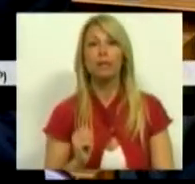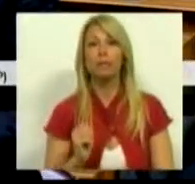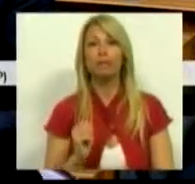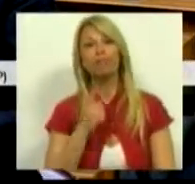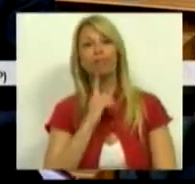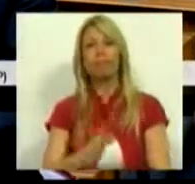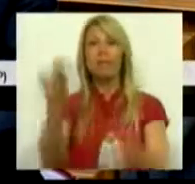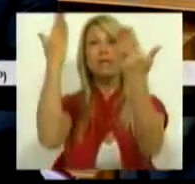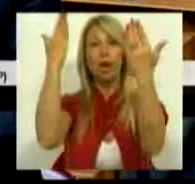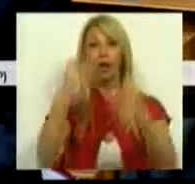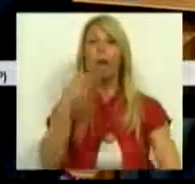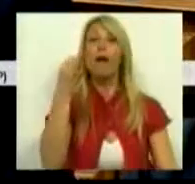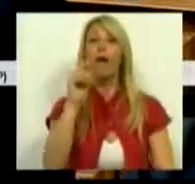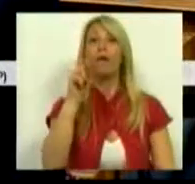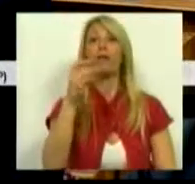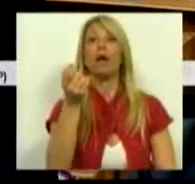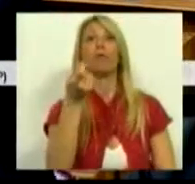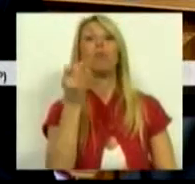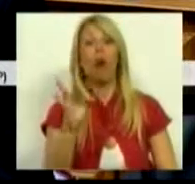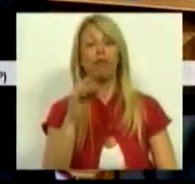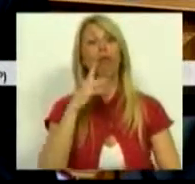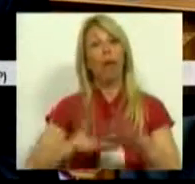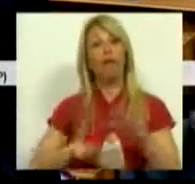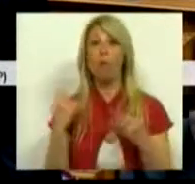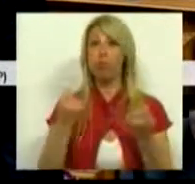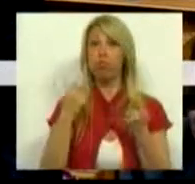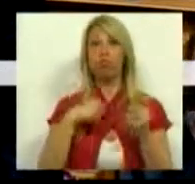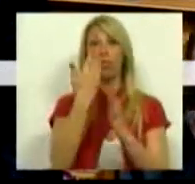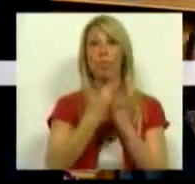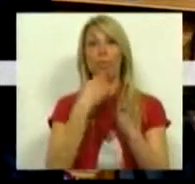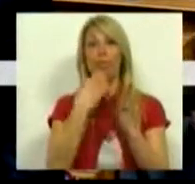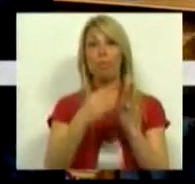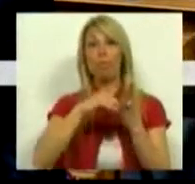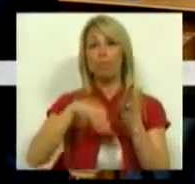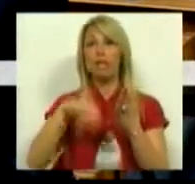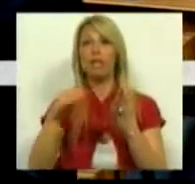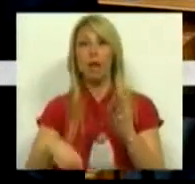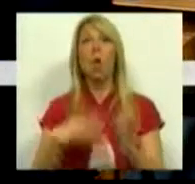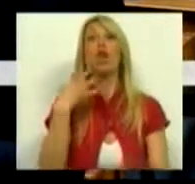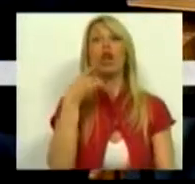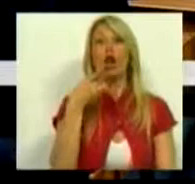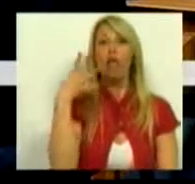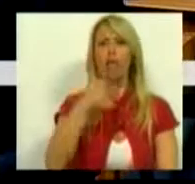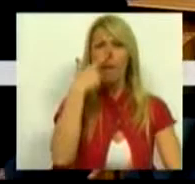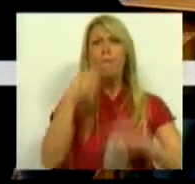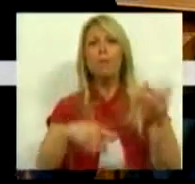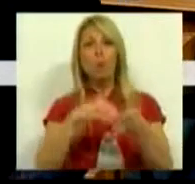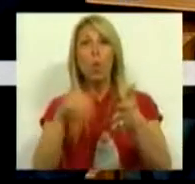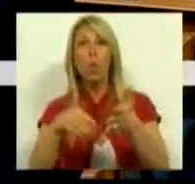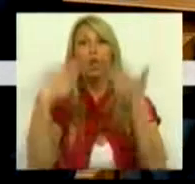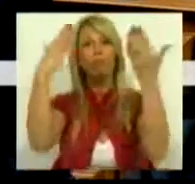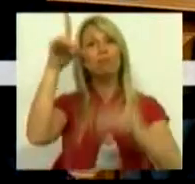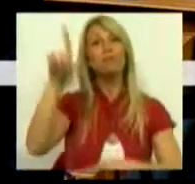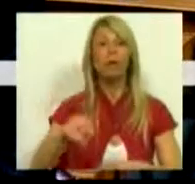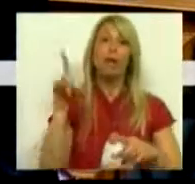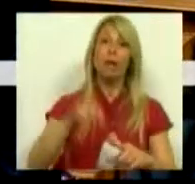saudação à FENPROF, promotora da petição, e a cada um dos mais de 9 mil signatários, bem como também uma saudação ao projeto